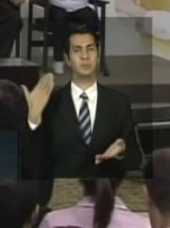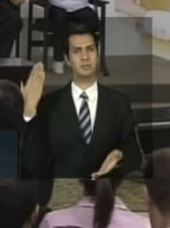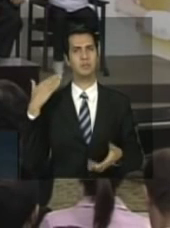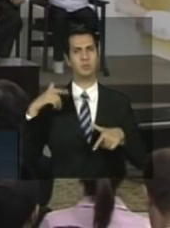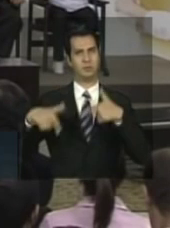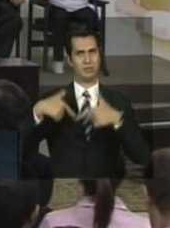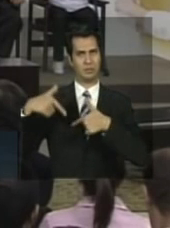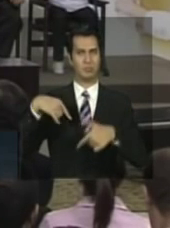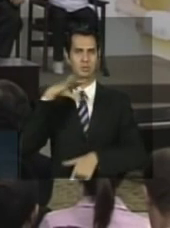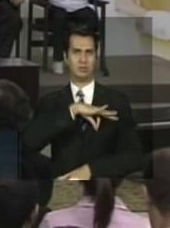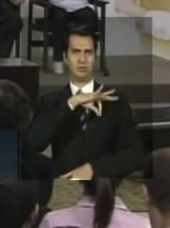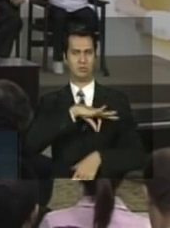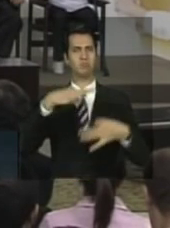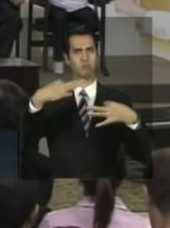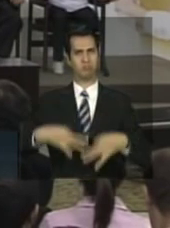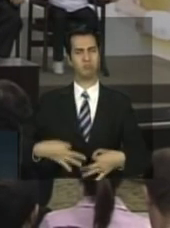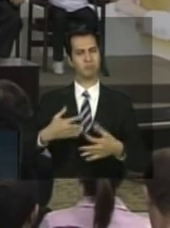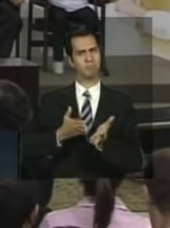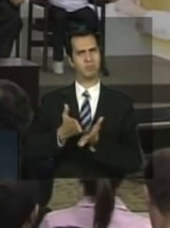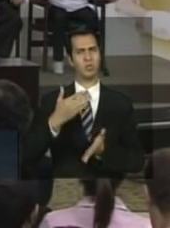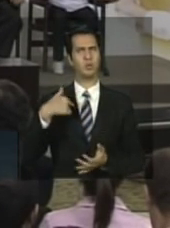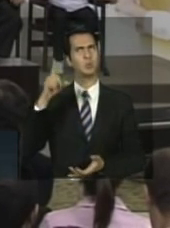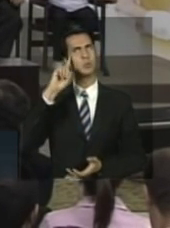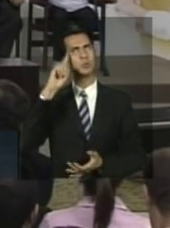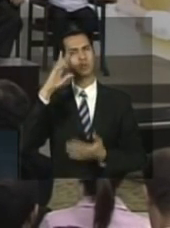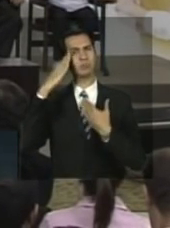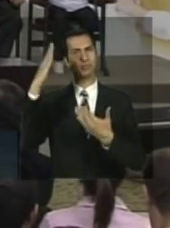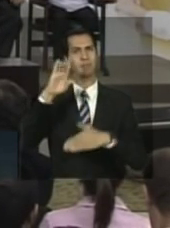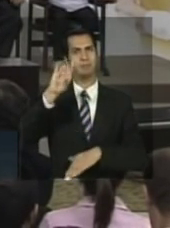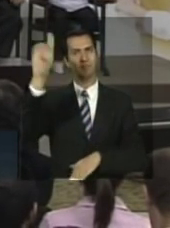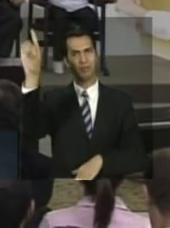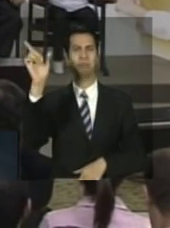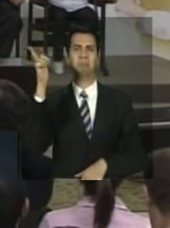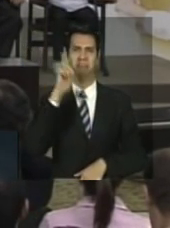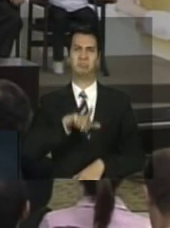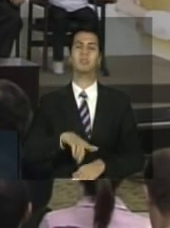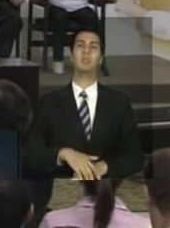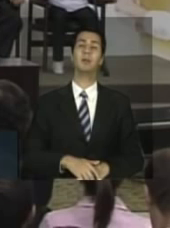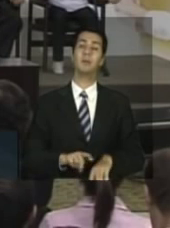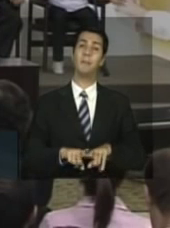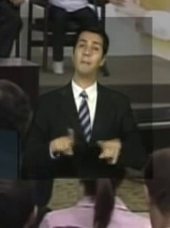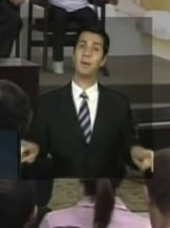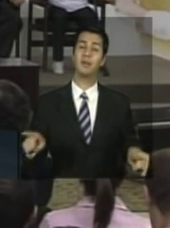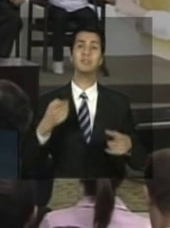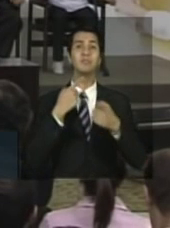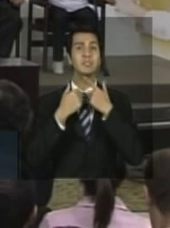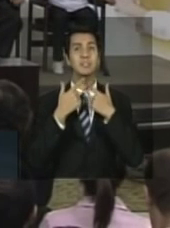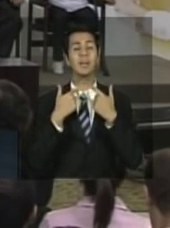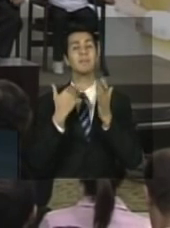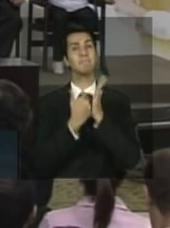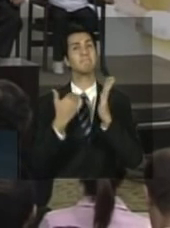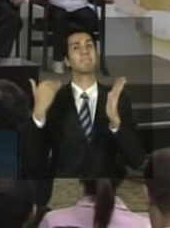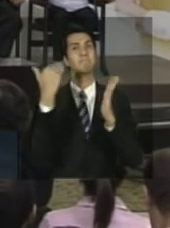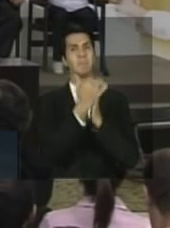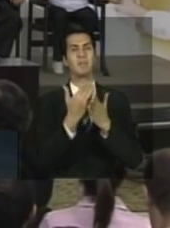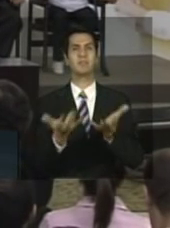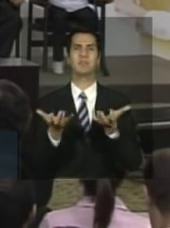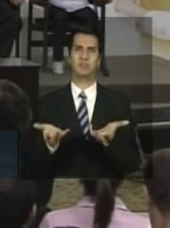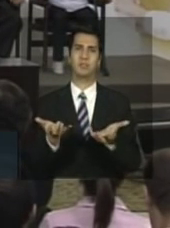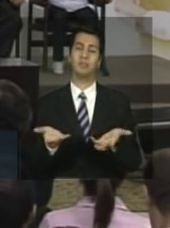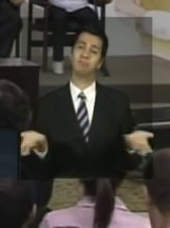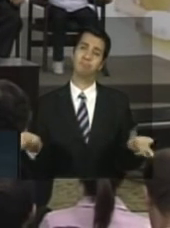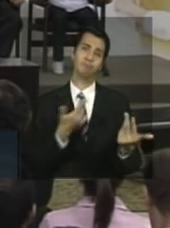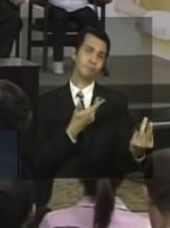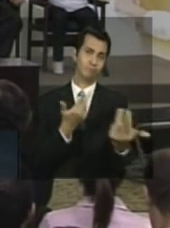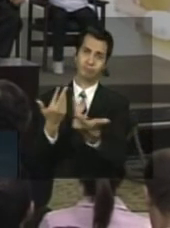ganhava o salário digno, agradecia a Deus todos os dias quando chegava em casa, mas eu queria sempre mais. Quem não